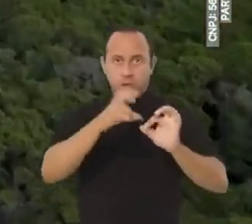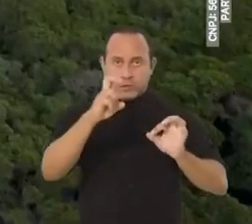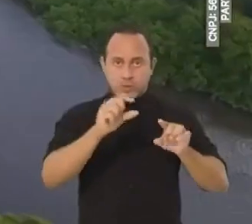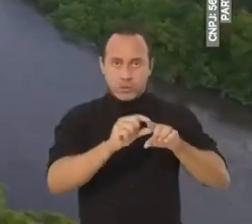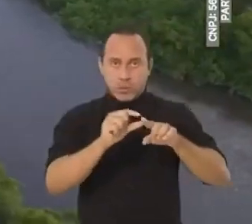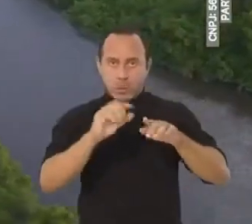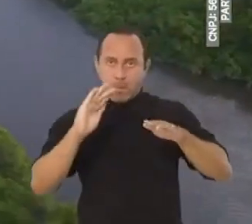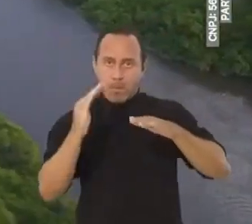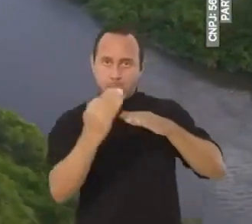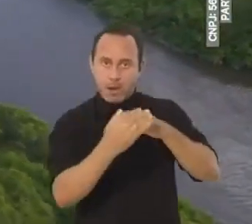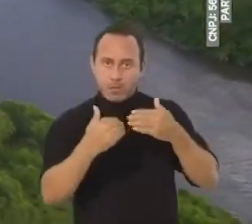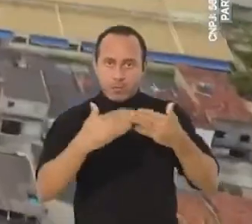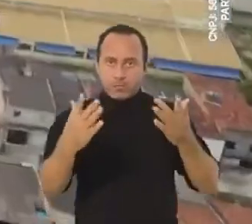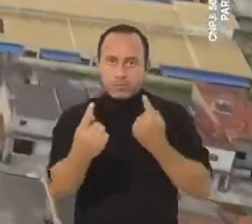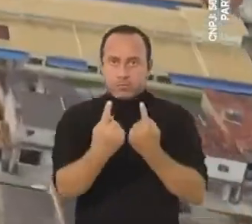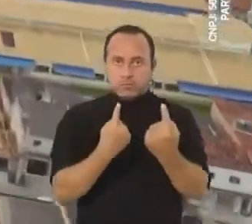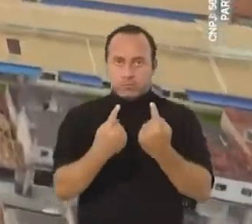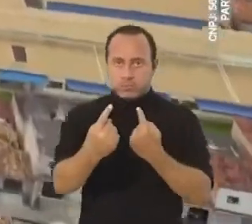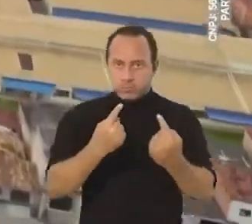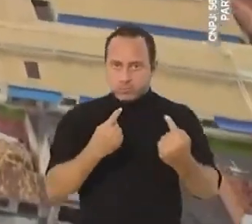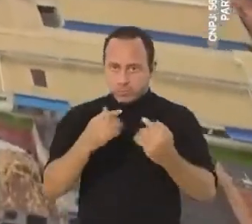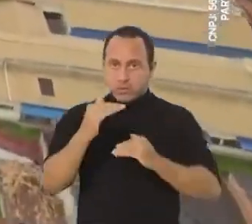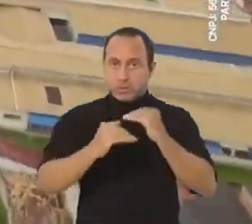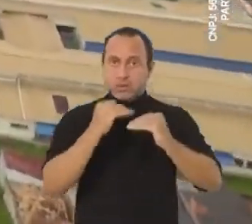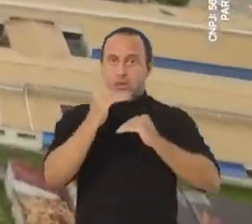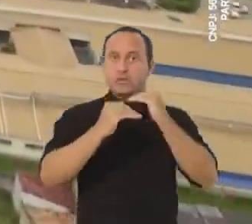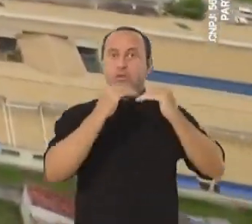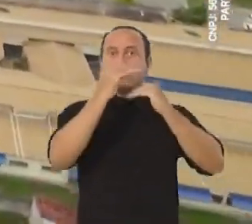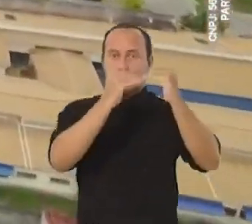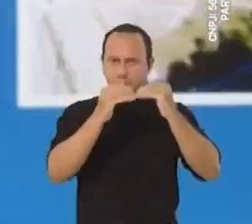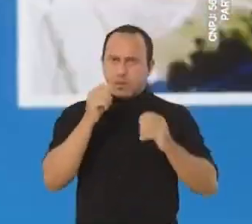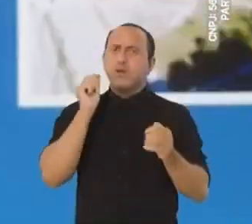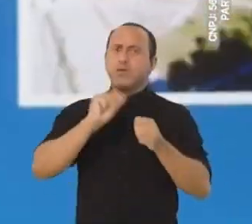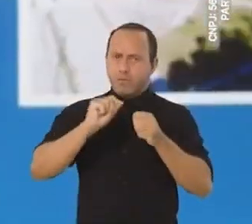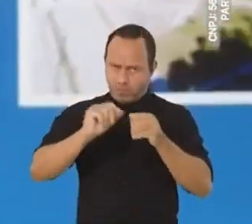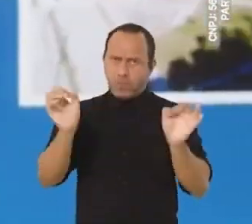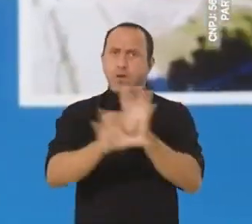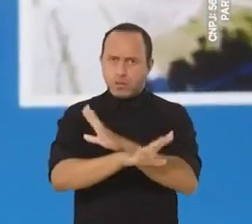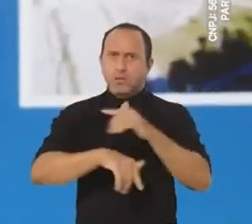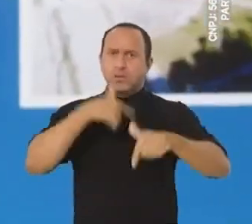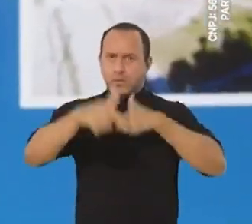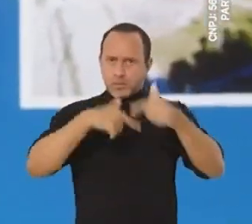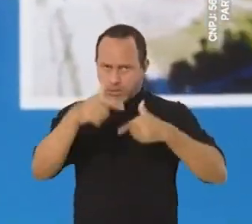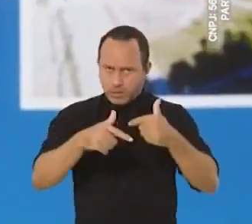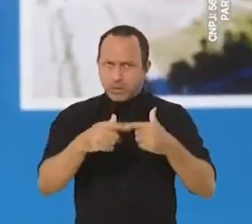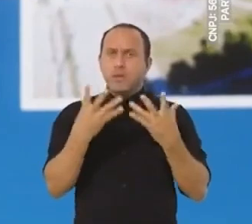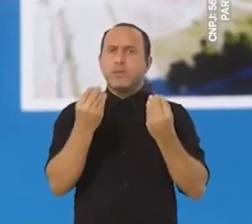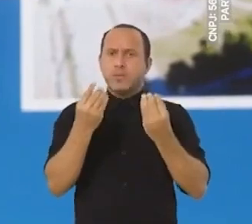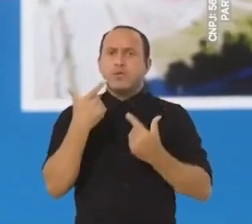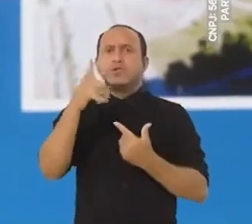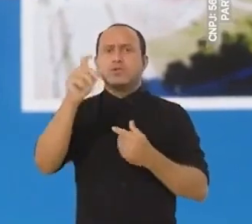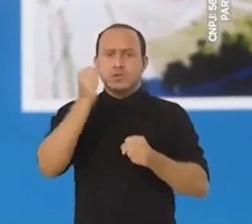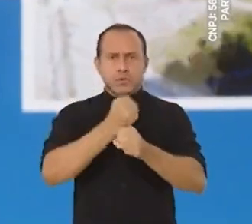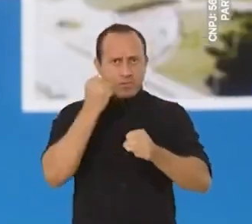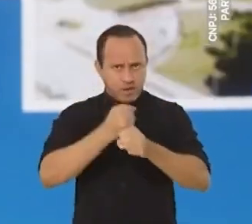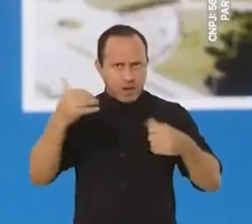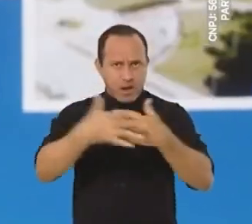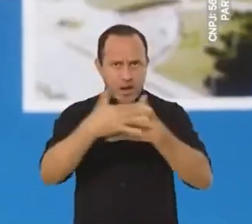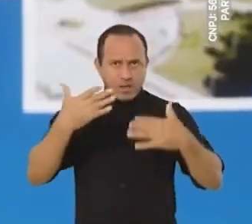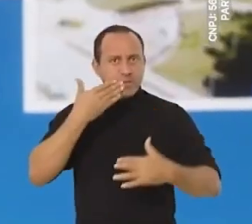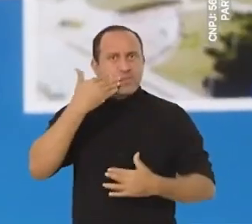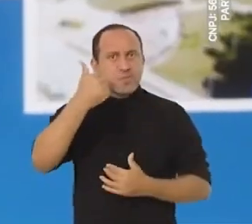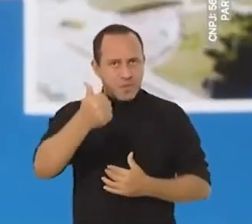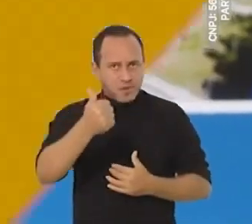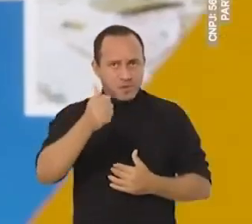interligar cinco bárrios e abrir uma nova fronteira de desenvolvimento. Eu vou concluir essa obra e muitas outras que